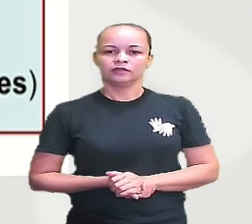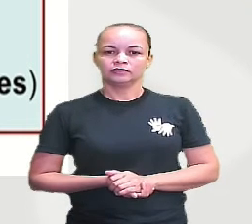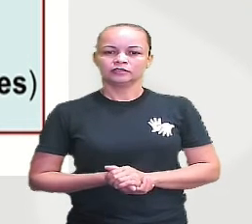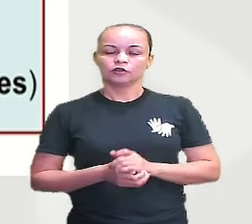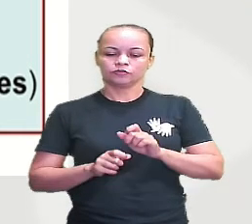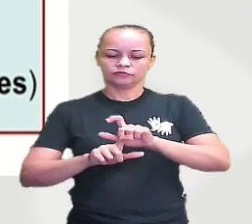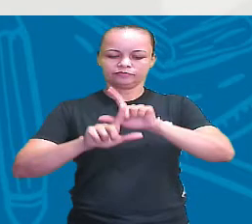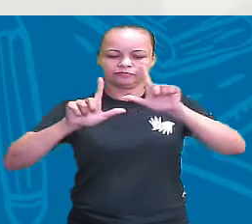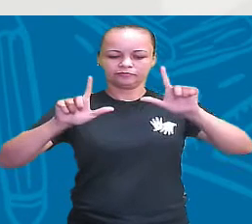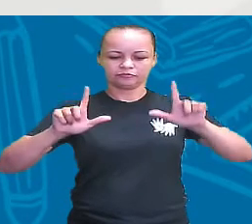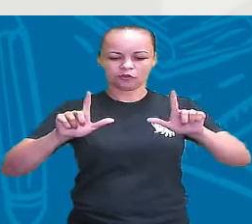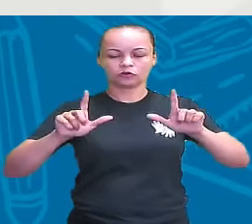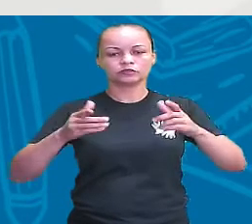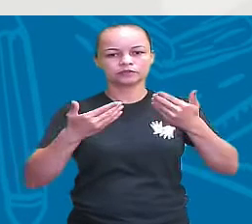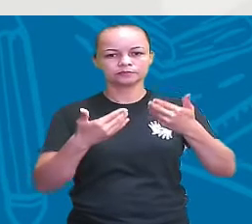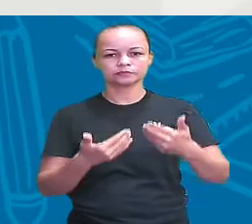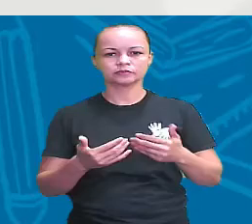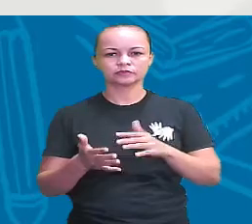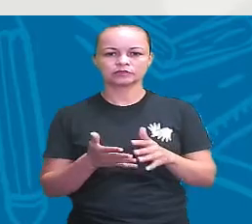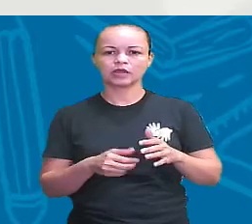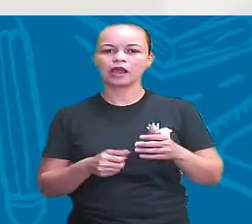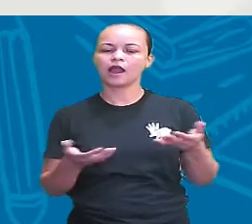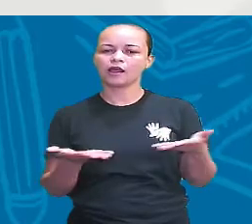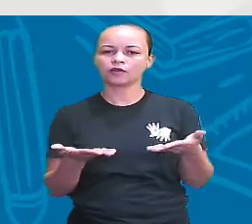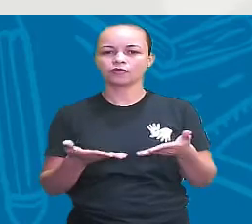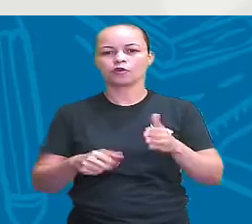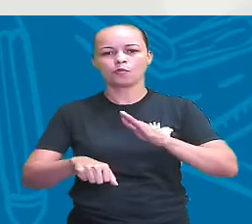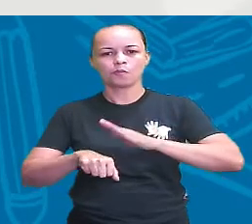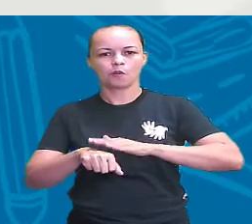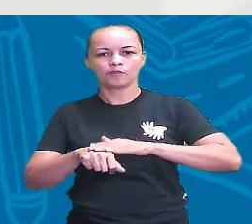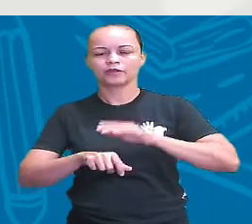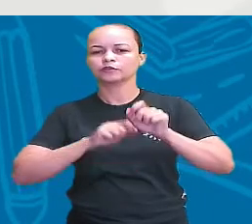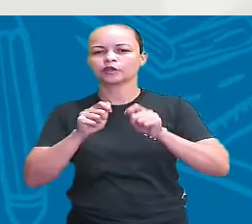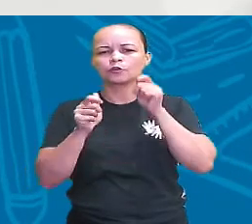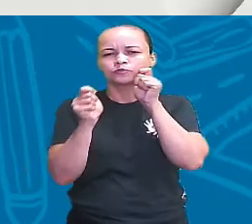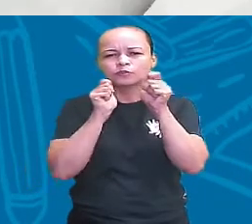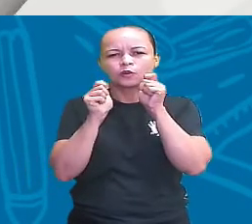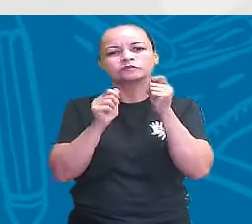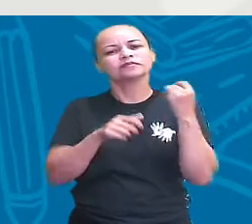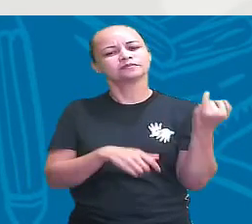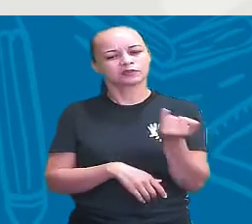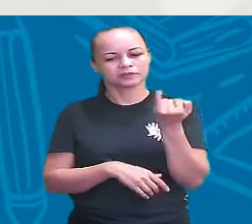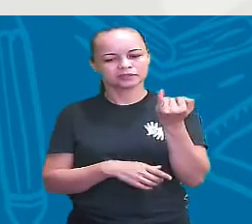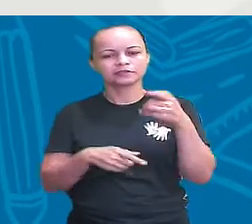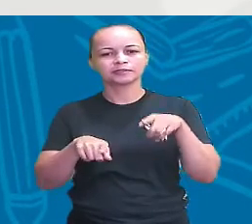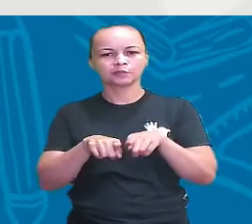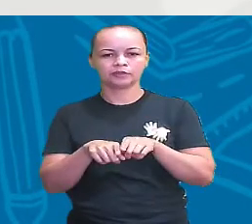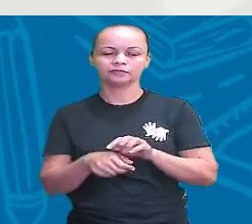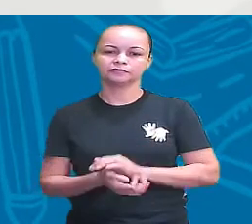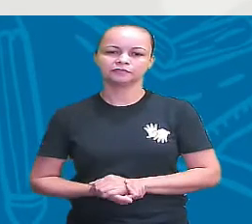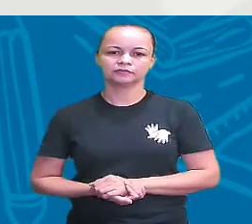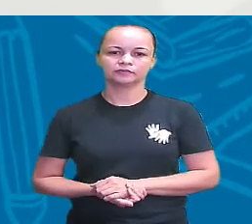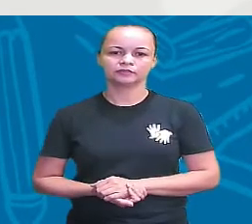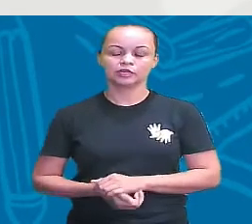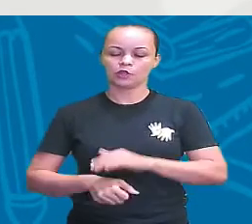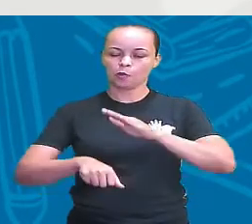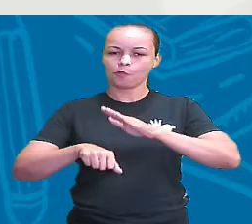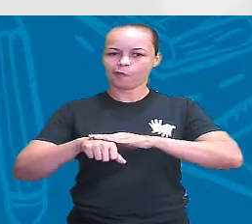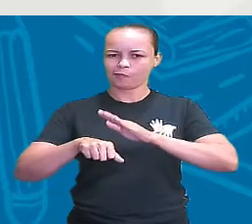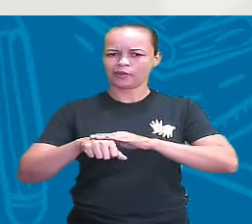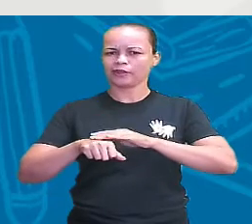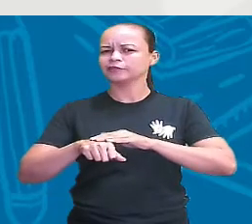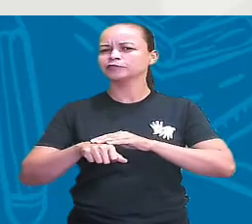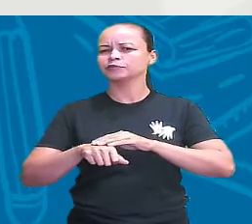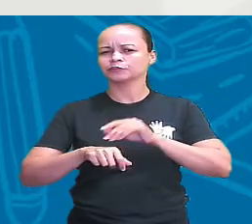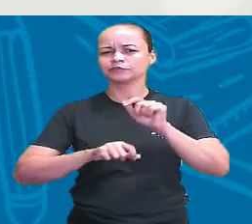produção, volta aqui comigo e agora a gente vai para um momento que é muito relevante, que é muito fofinho, que é muito importante, que é o momento. Abre essa imagem aí, por favor,